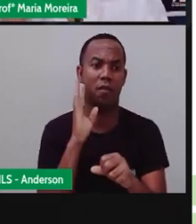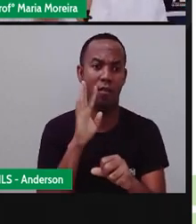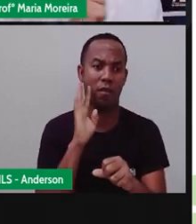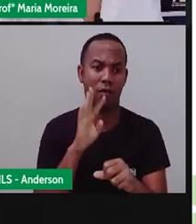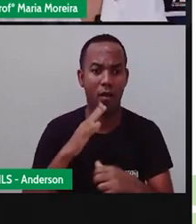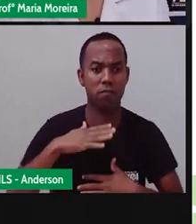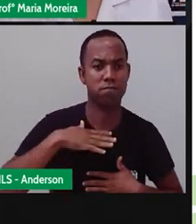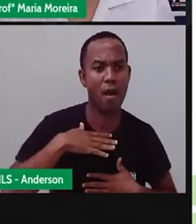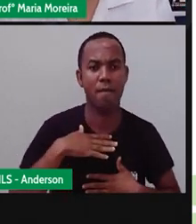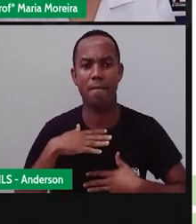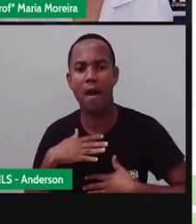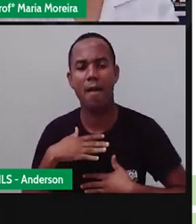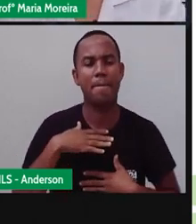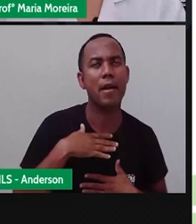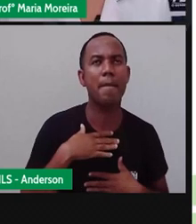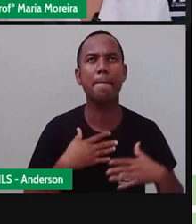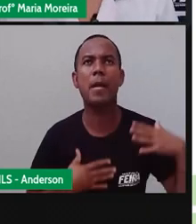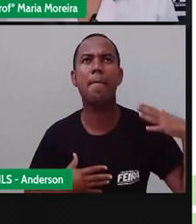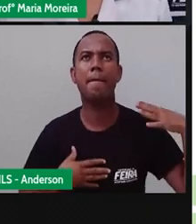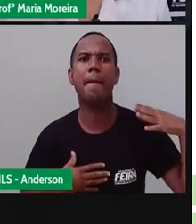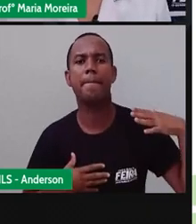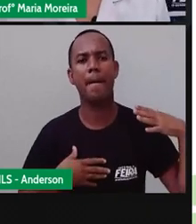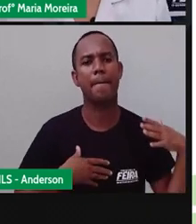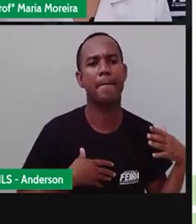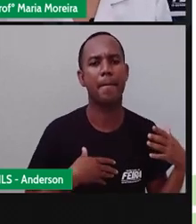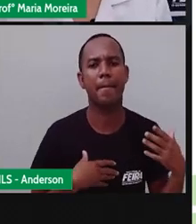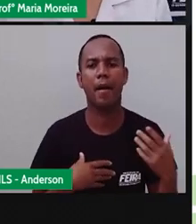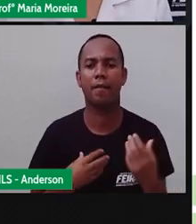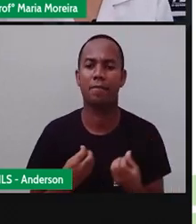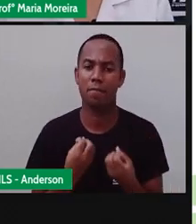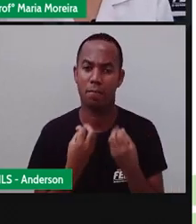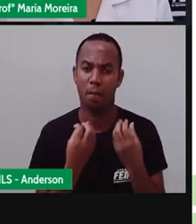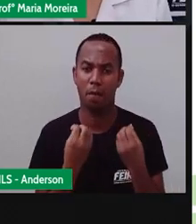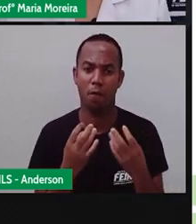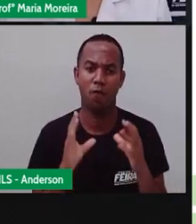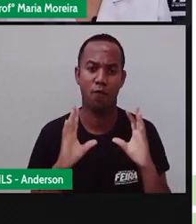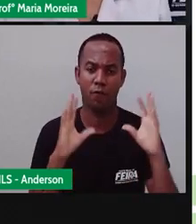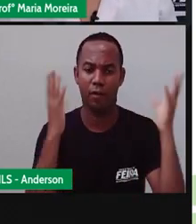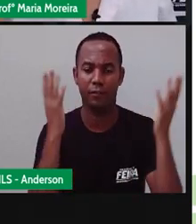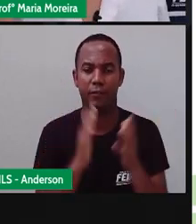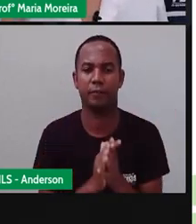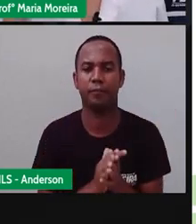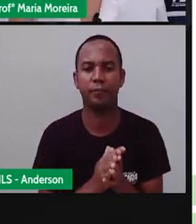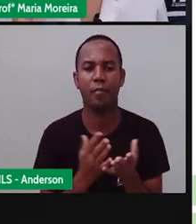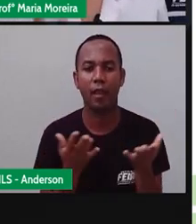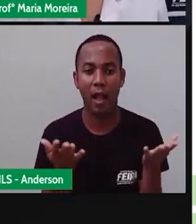São João, batendo na porta aí. Nossa área de conhecimento interdisciplinar, quem?